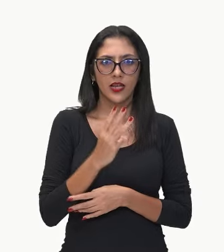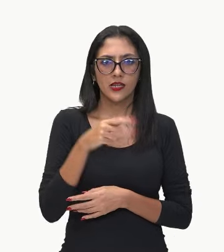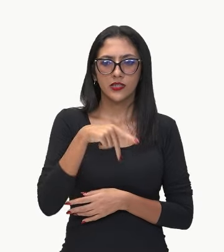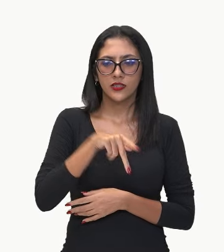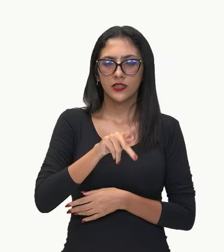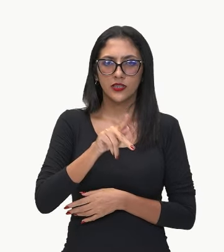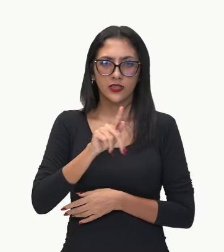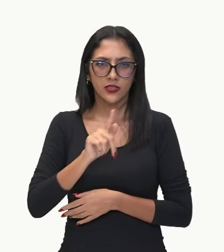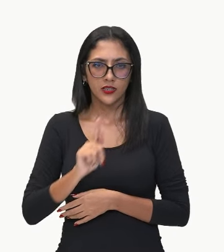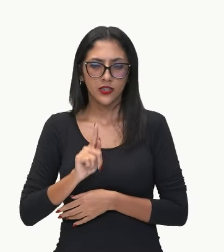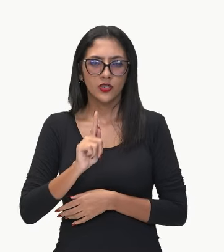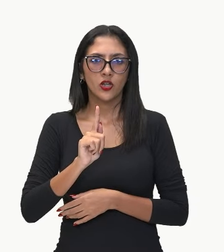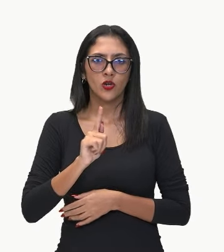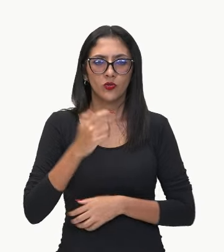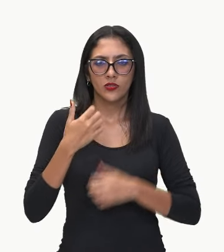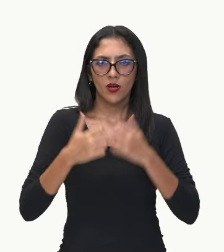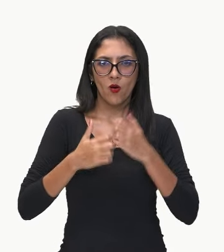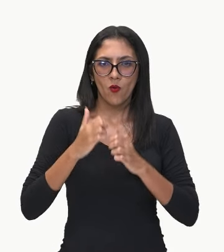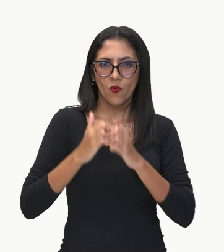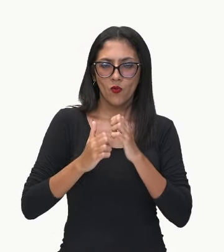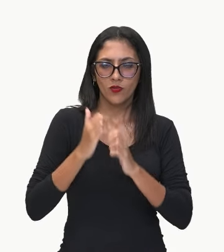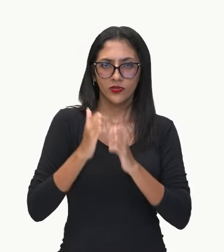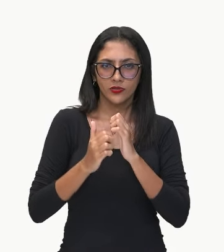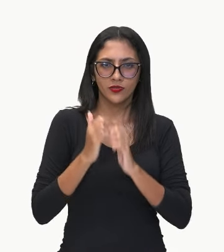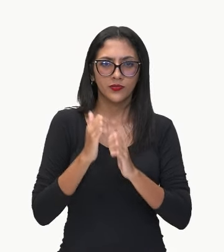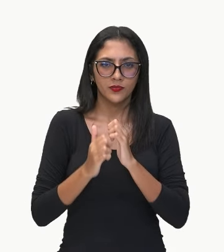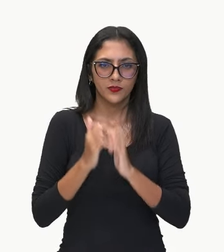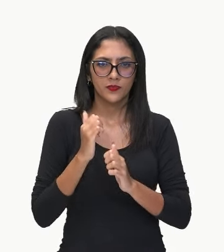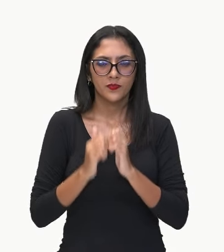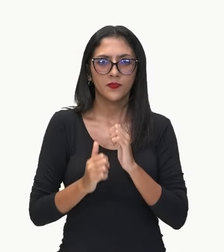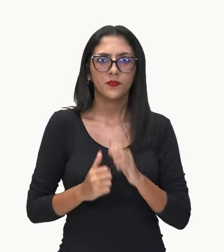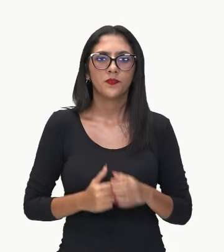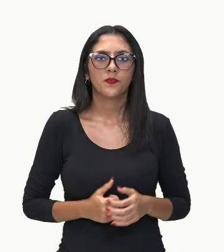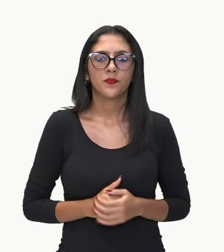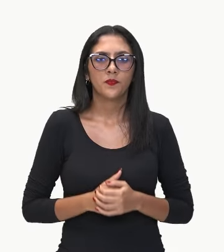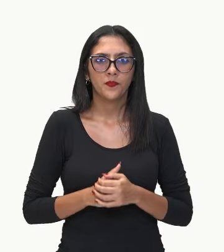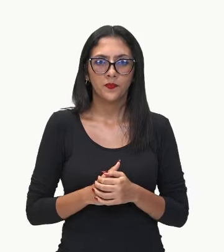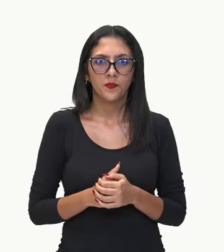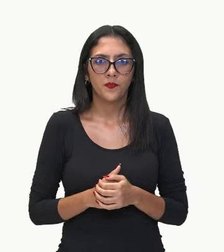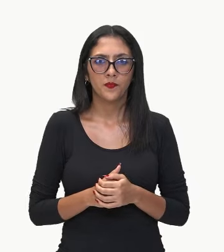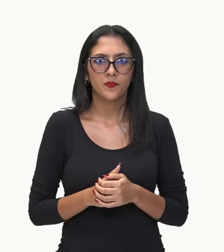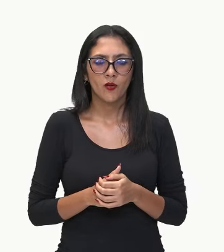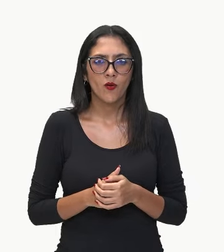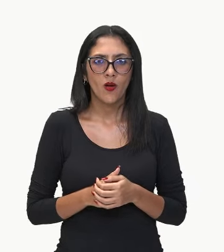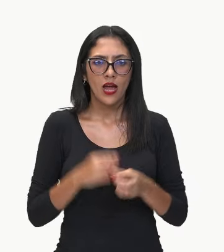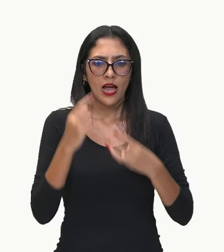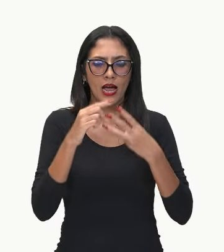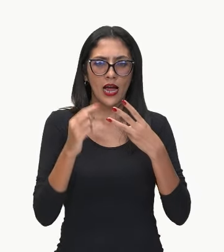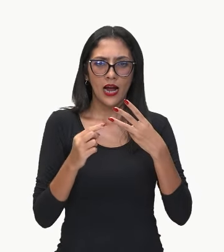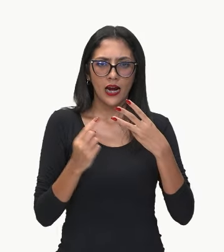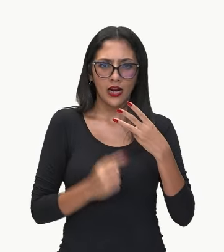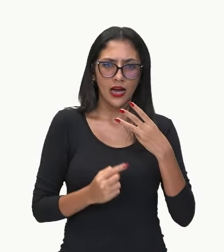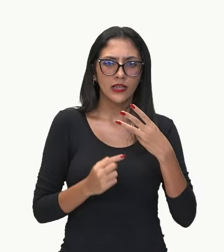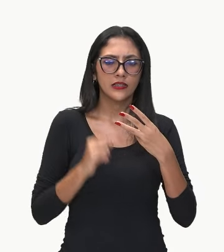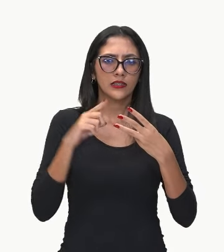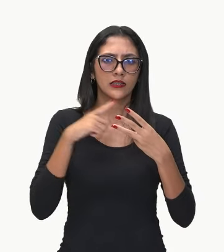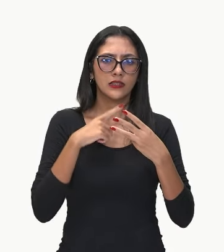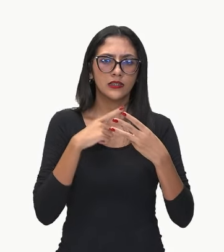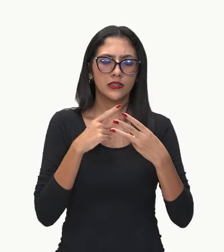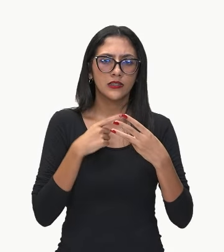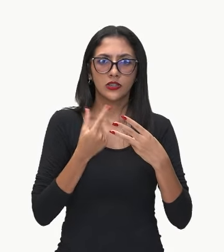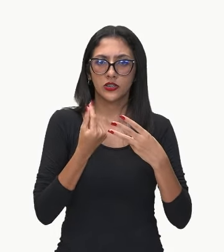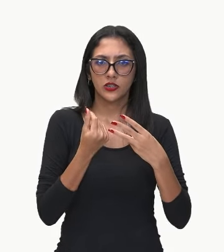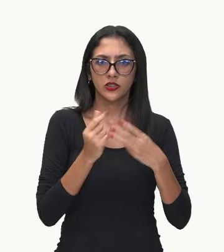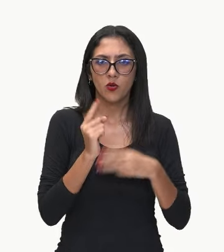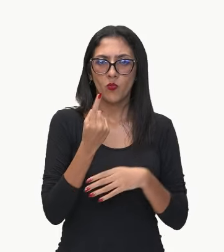arroz, onde cada quilo custava R$ 1